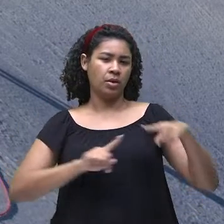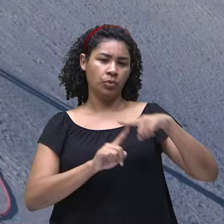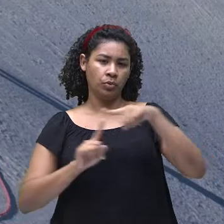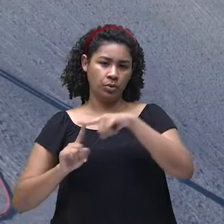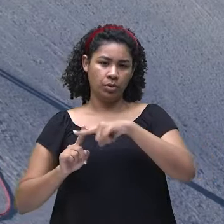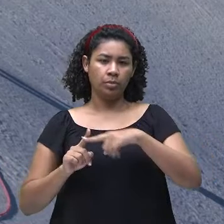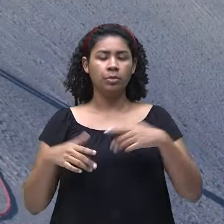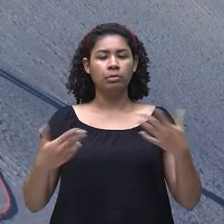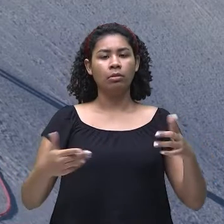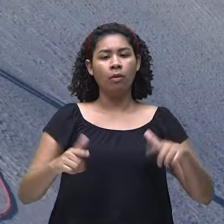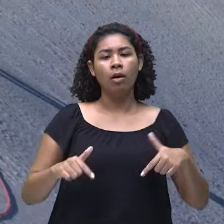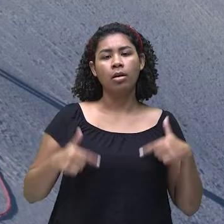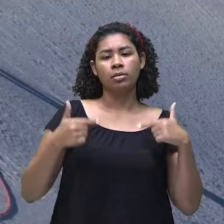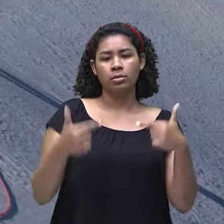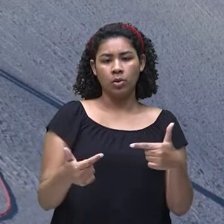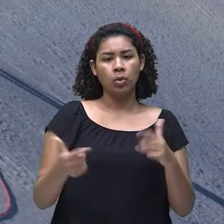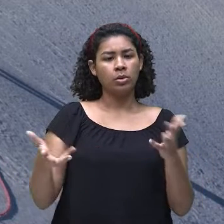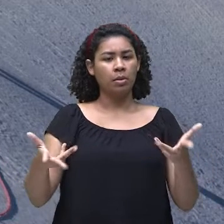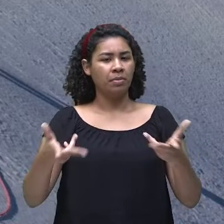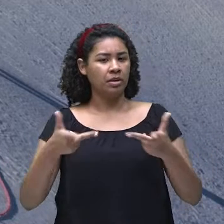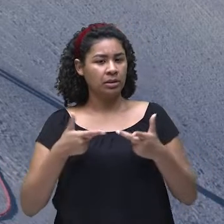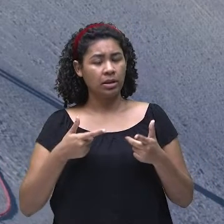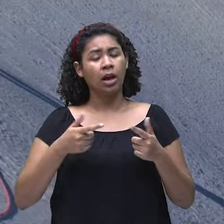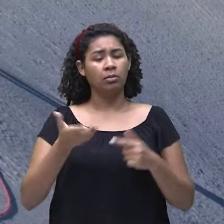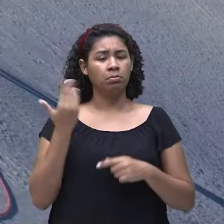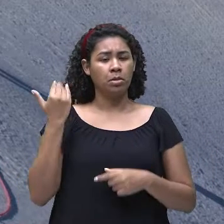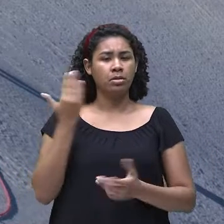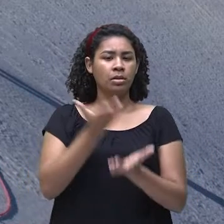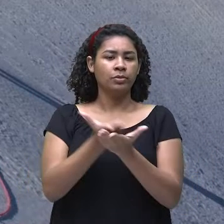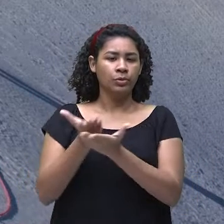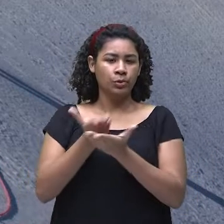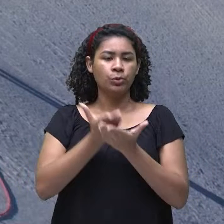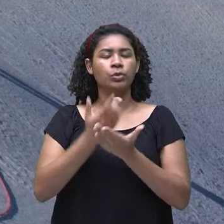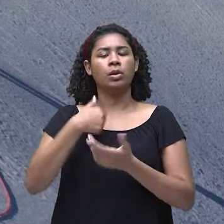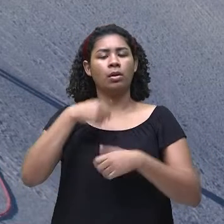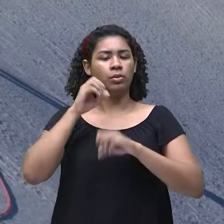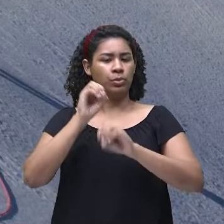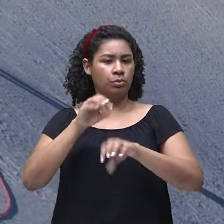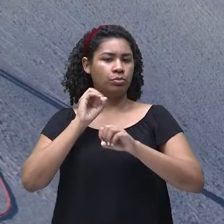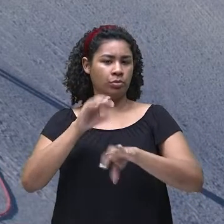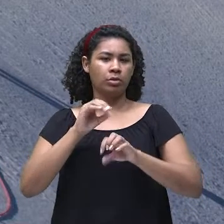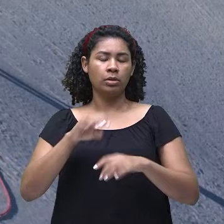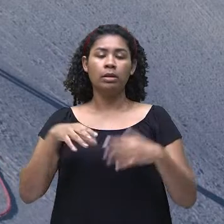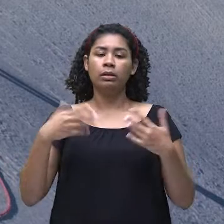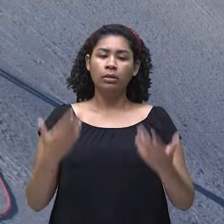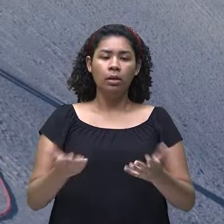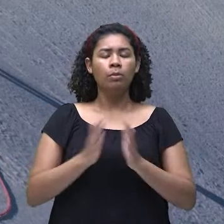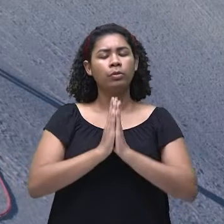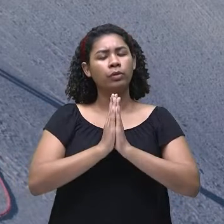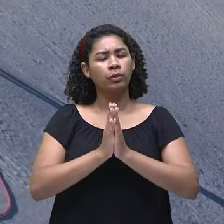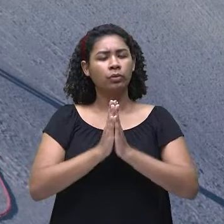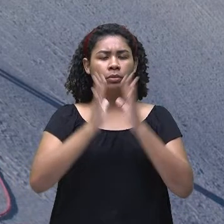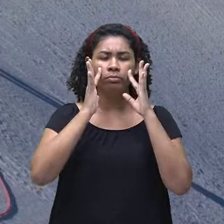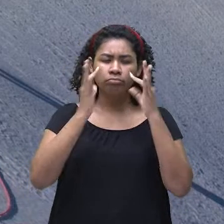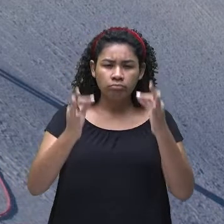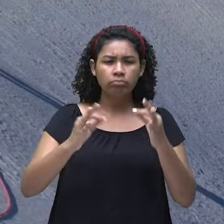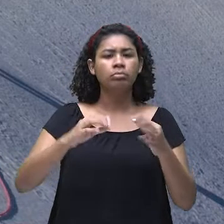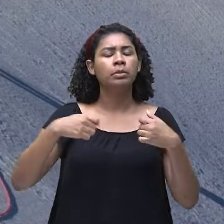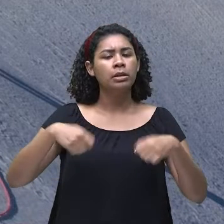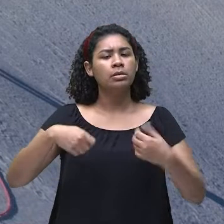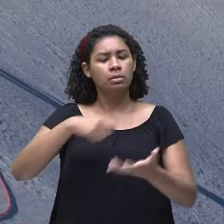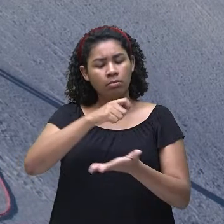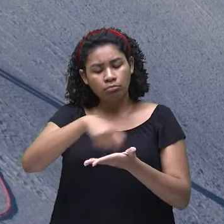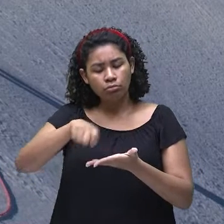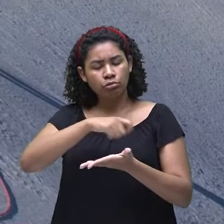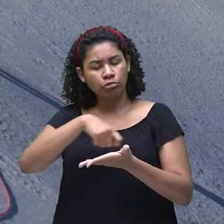Todas essas ações, essas habilidades, a gente já estudou. Mas, eu peço que vocês anotem, né? E sejam atentos, que elas são muito importantes.